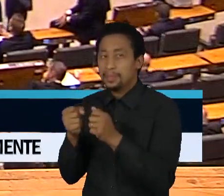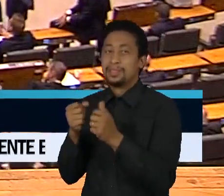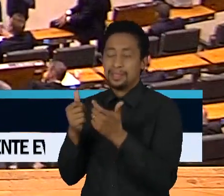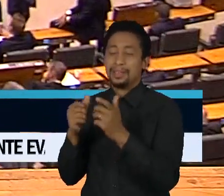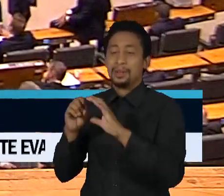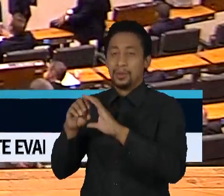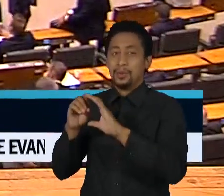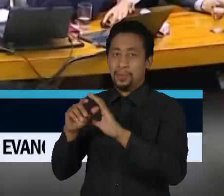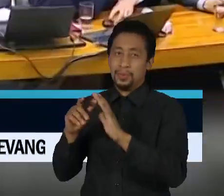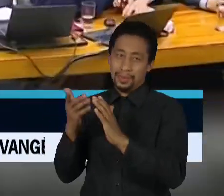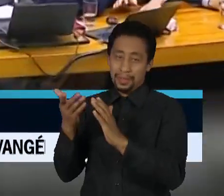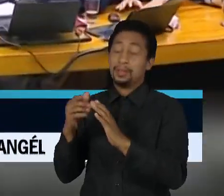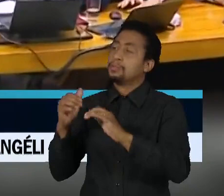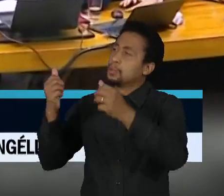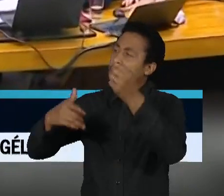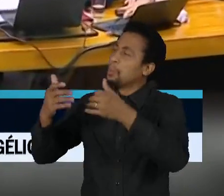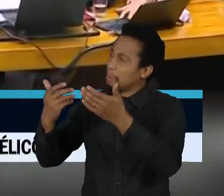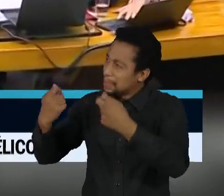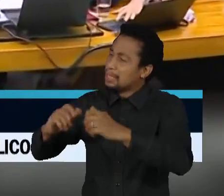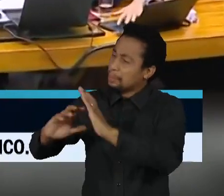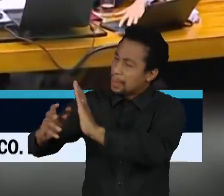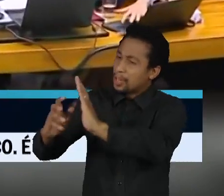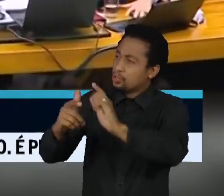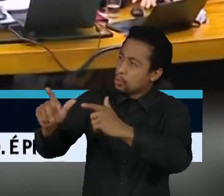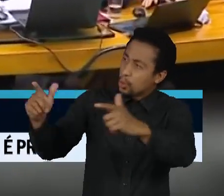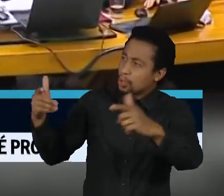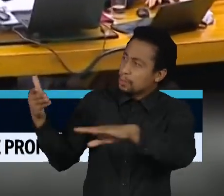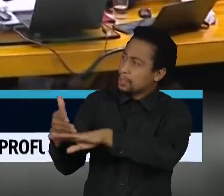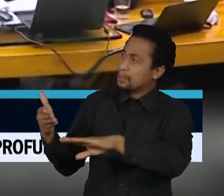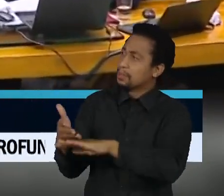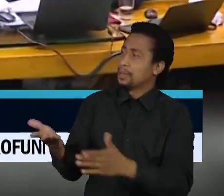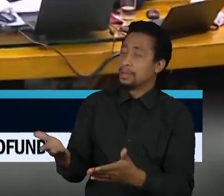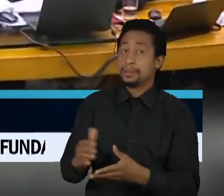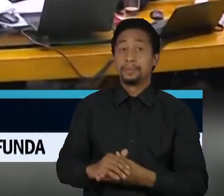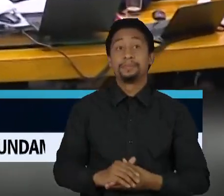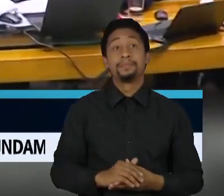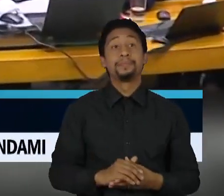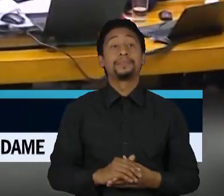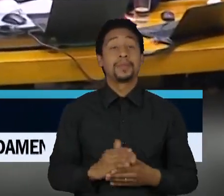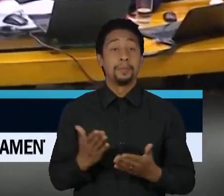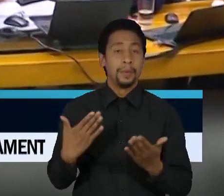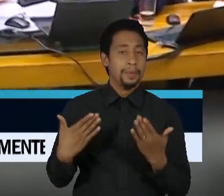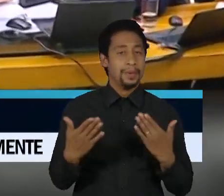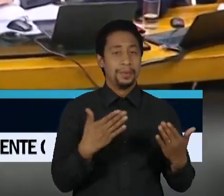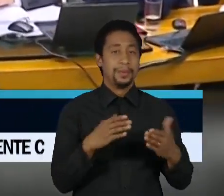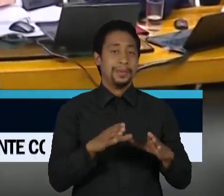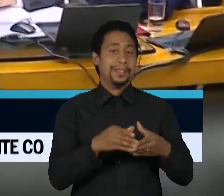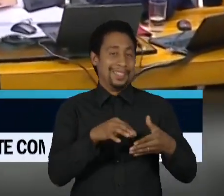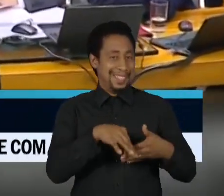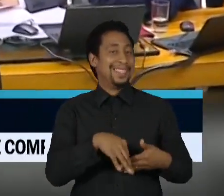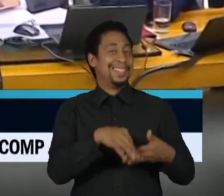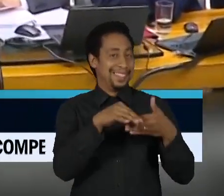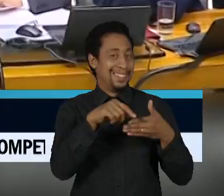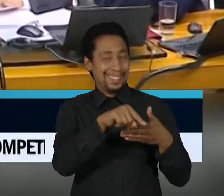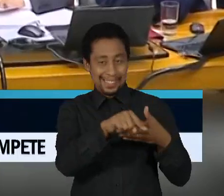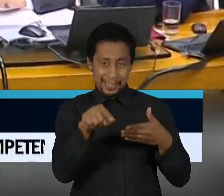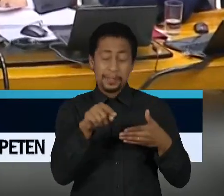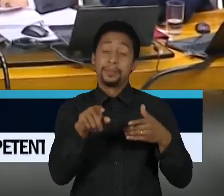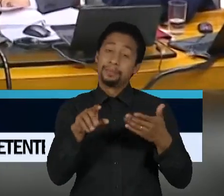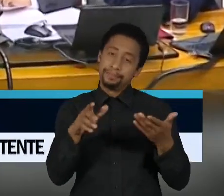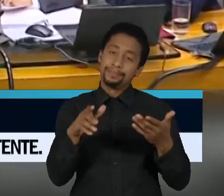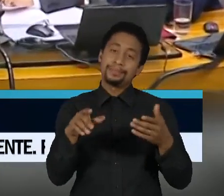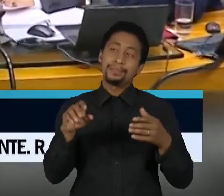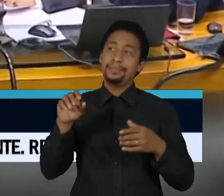para mais partidos. É lógico que numa conversa entre líderes, parte da articulação política, ou presidente da